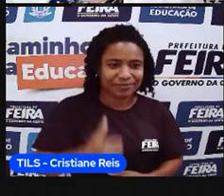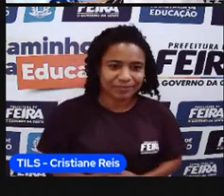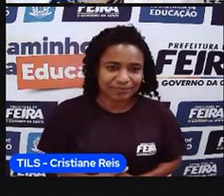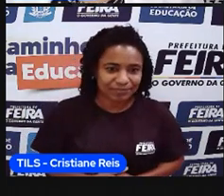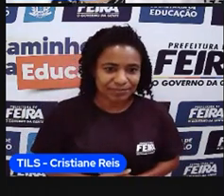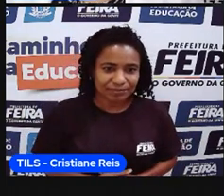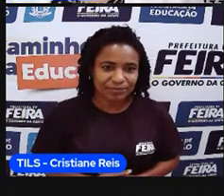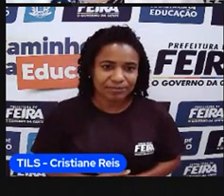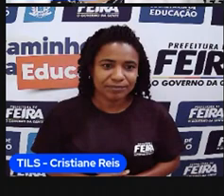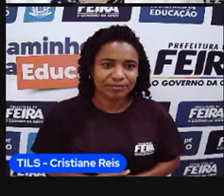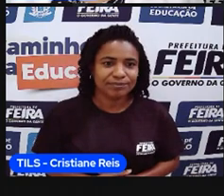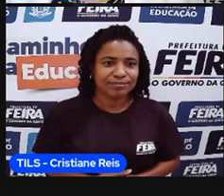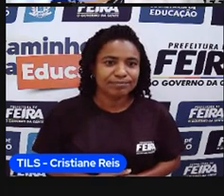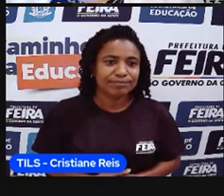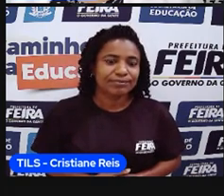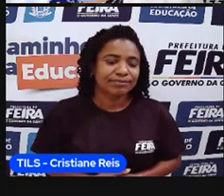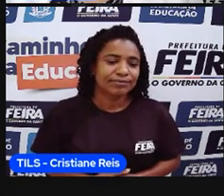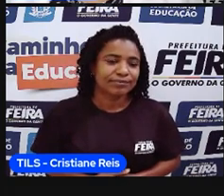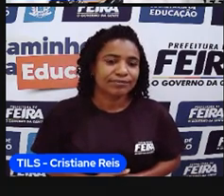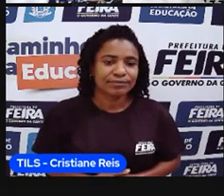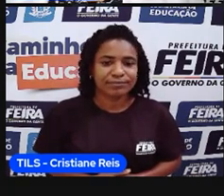Eu coloquei as imagens, né,